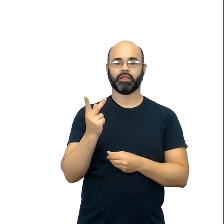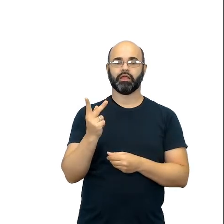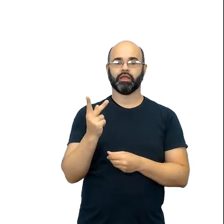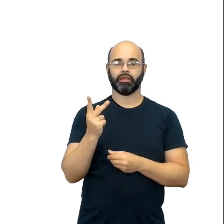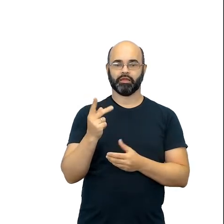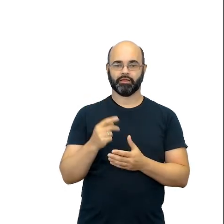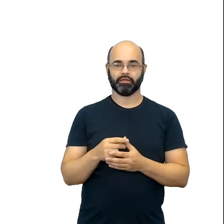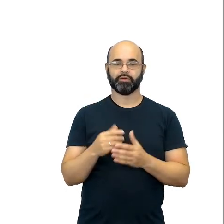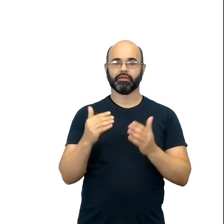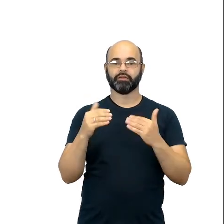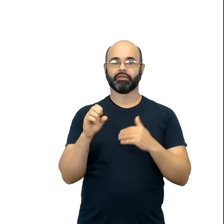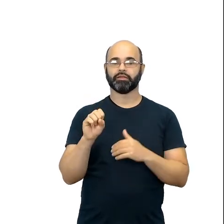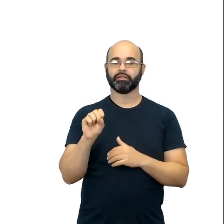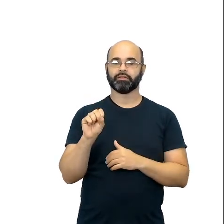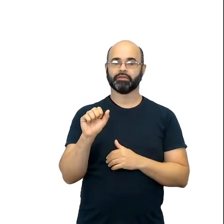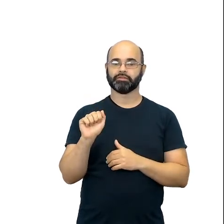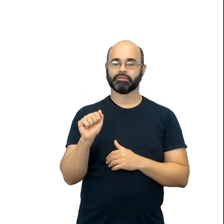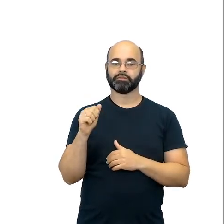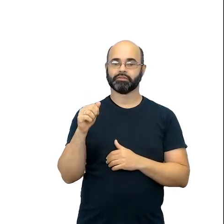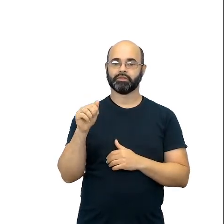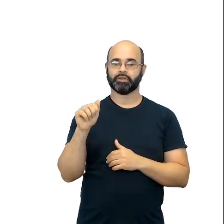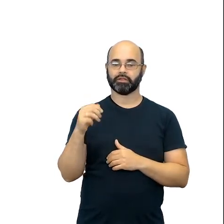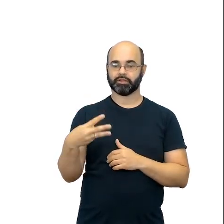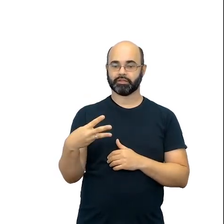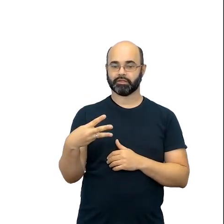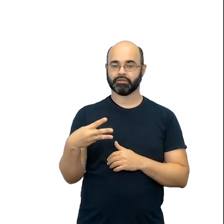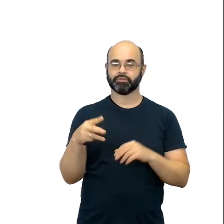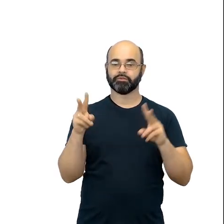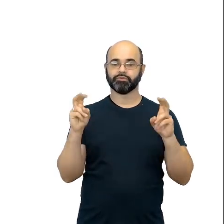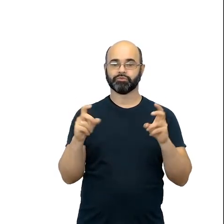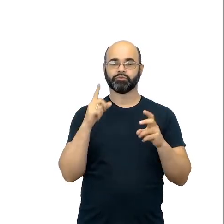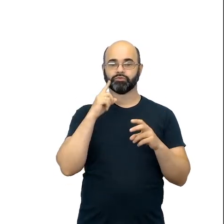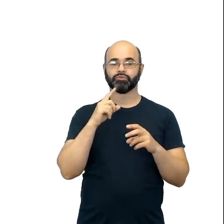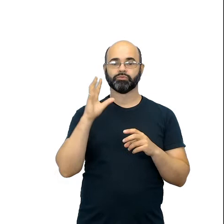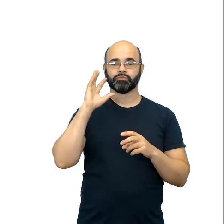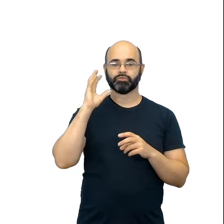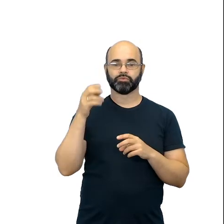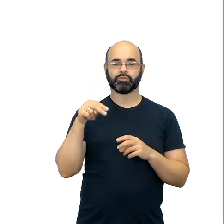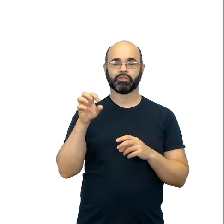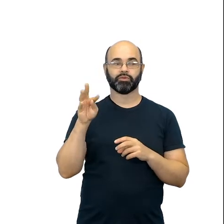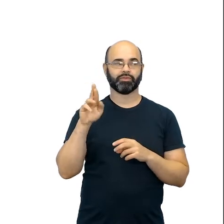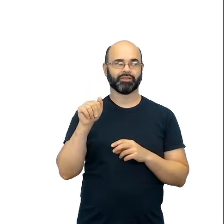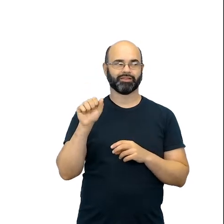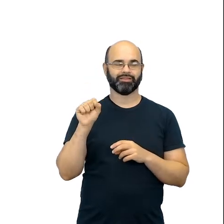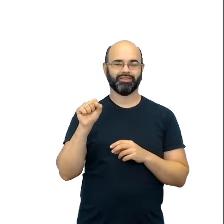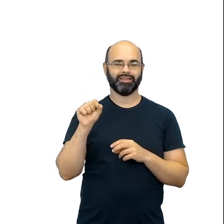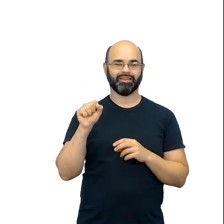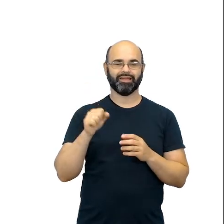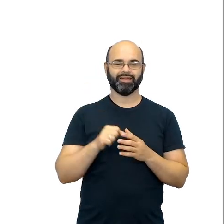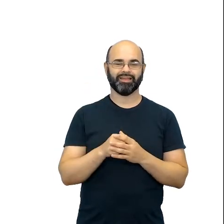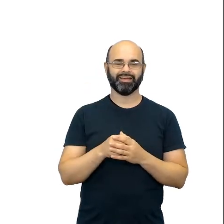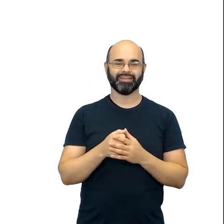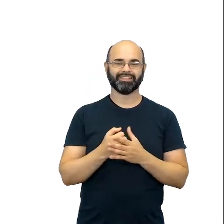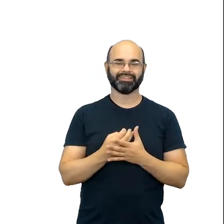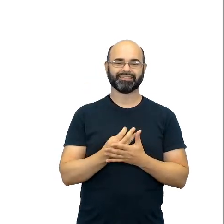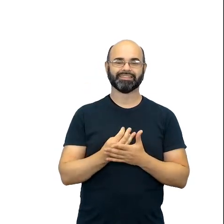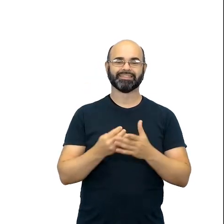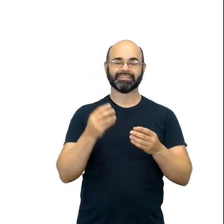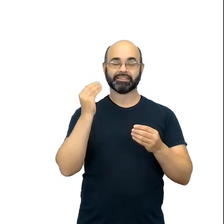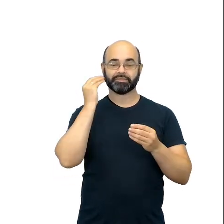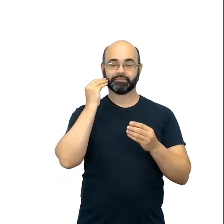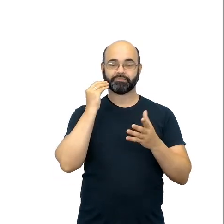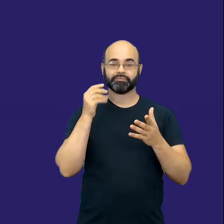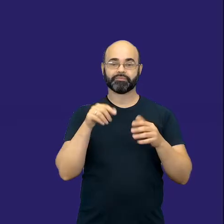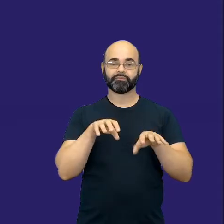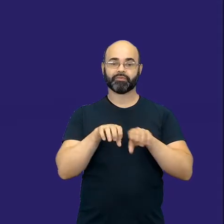falar sobre as reações de neutralização, né? Soluções neutras e formações de sais, né? Vai falar sobre reações de neutralização, basicamente.